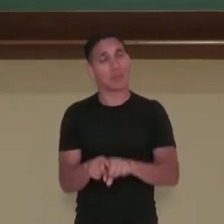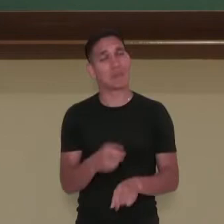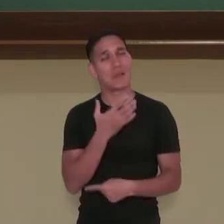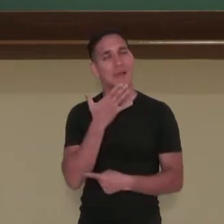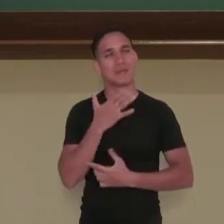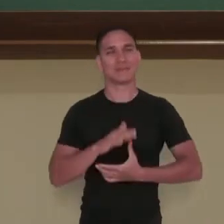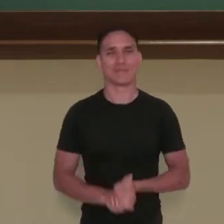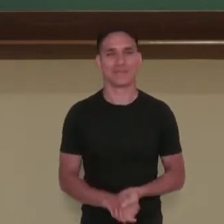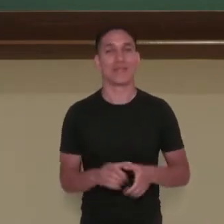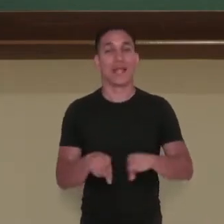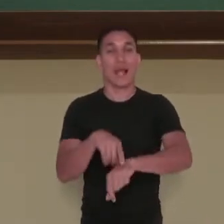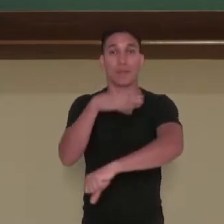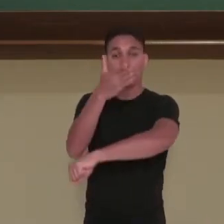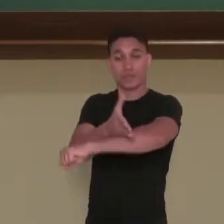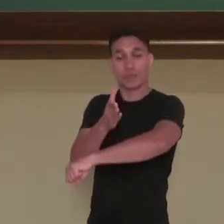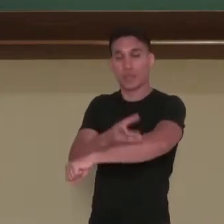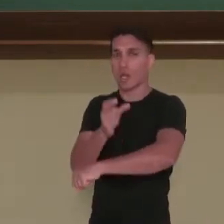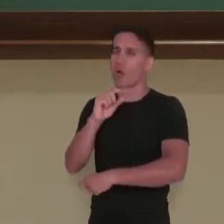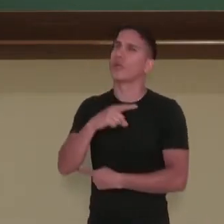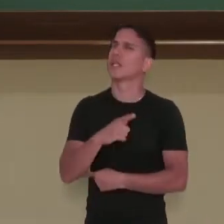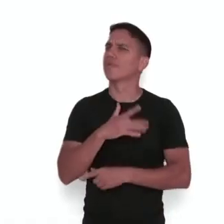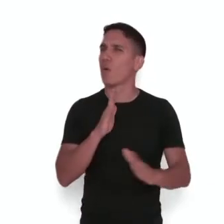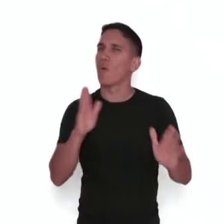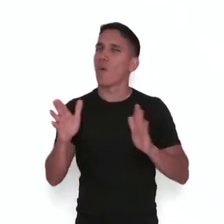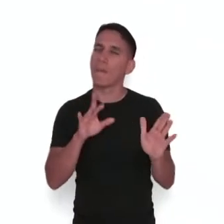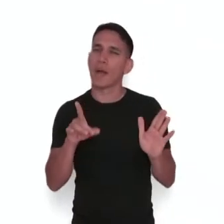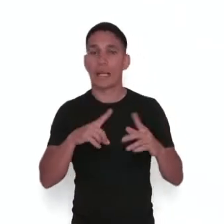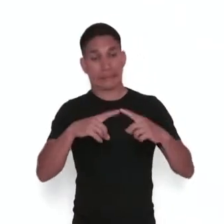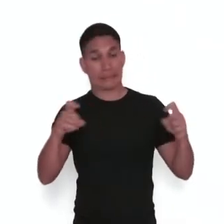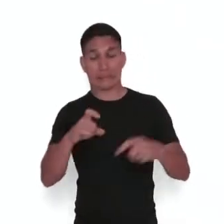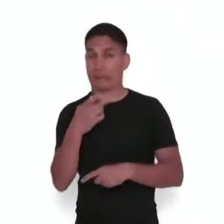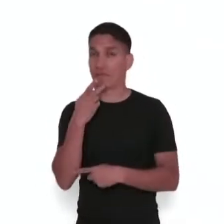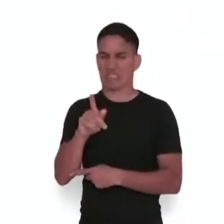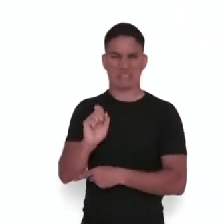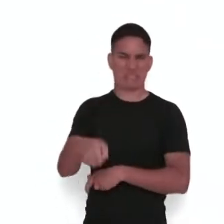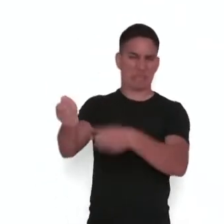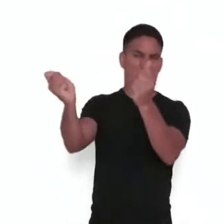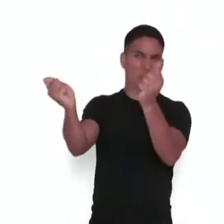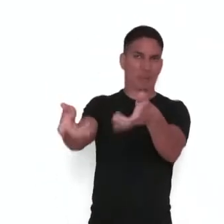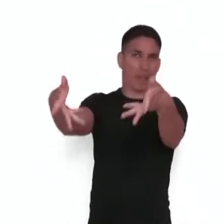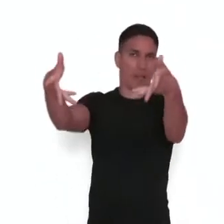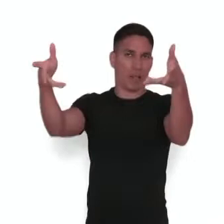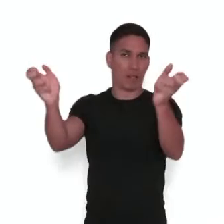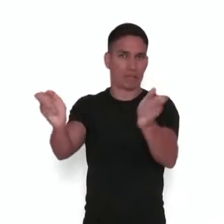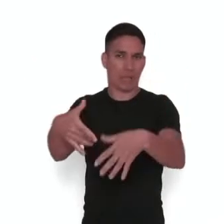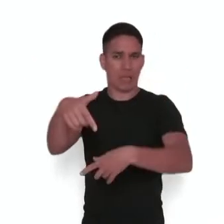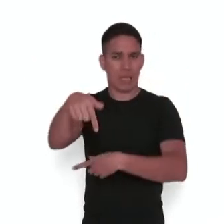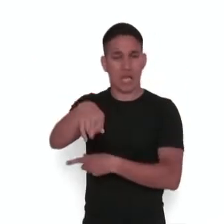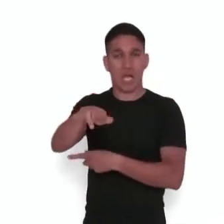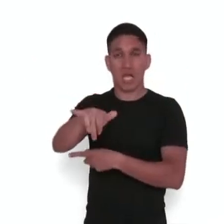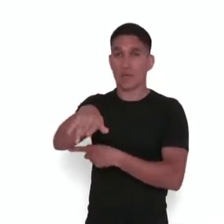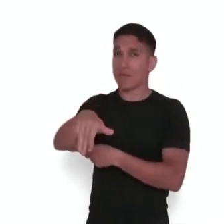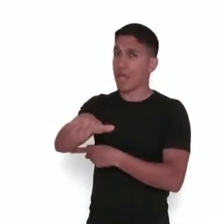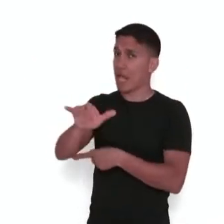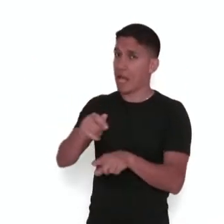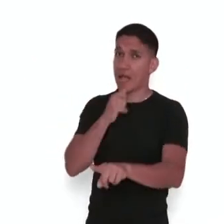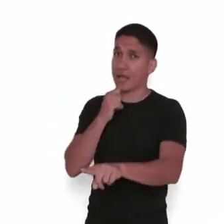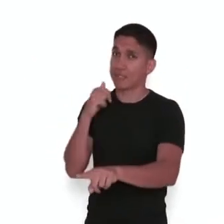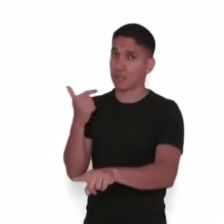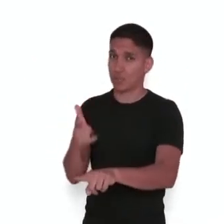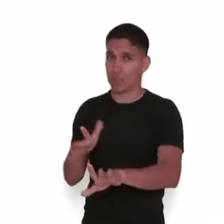Idade Média, então, uma época em que a ciência era chamada química, ainda não existia...